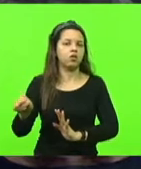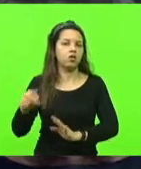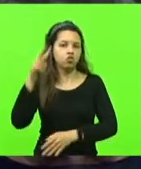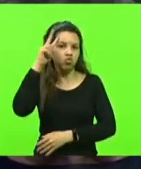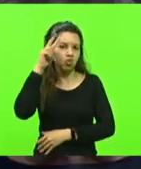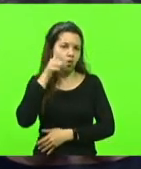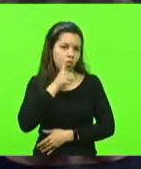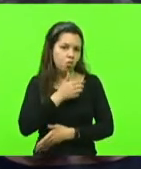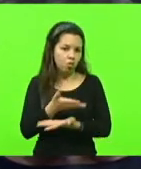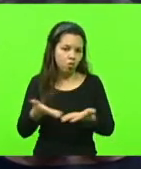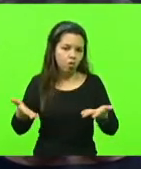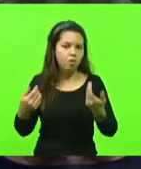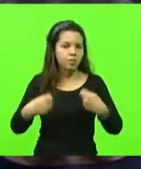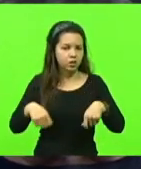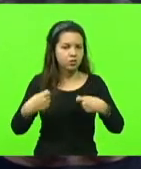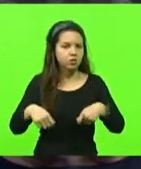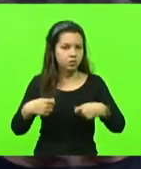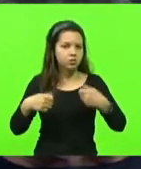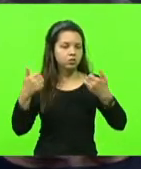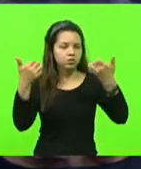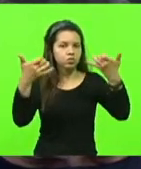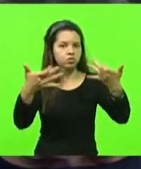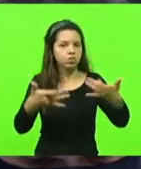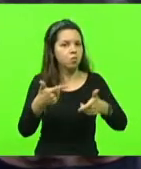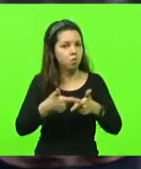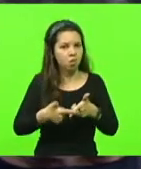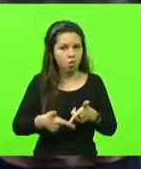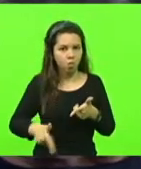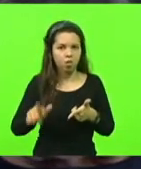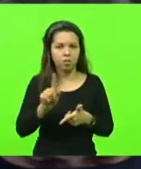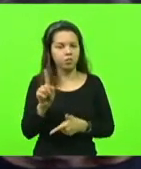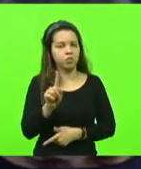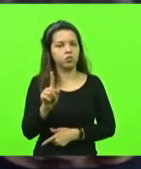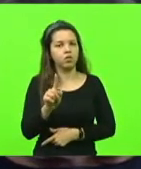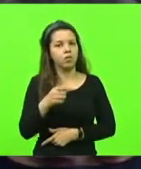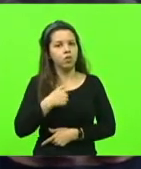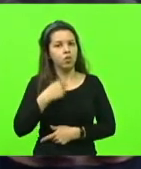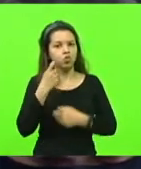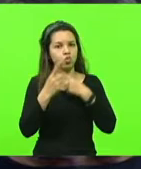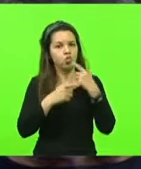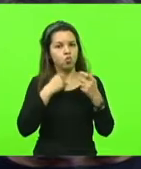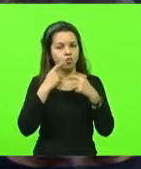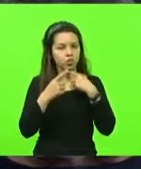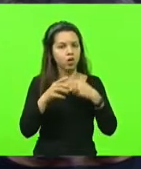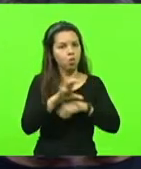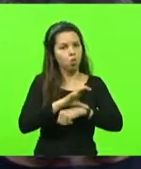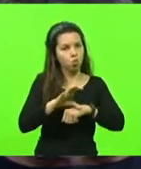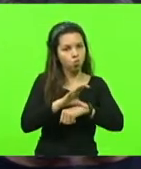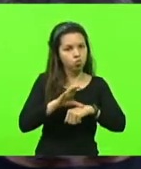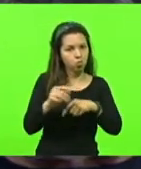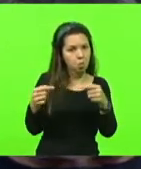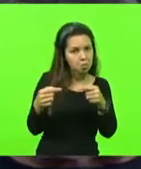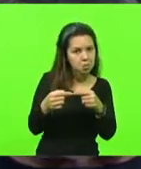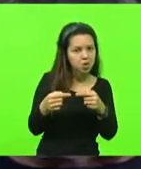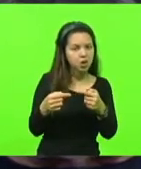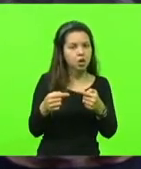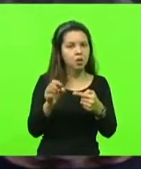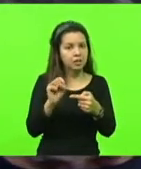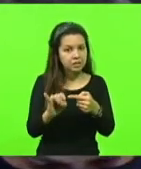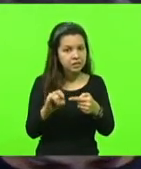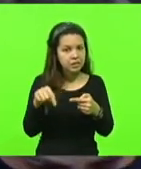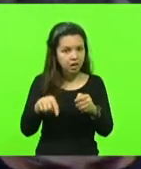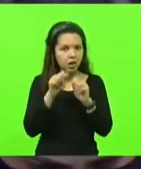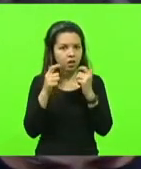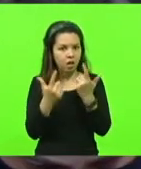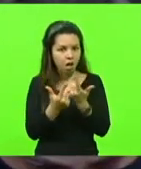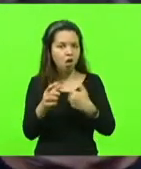mulheres tem que ser contada, não vejo problema nenhum, eu só fico com essa dúvida da questão da constitucionalidade, mas se essa casa entende